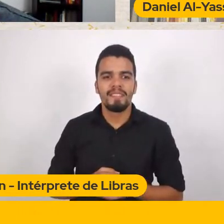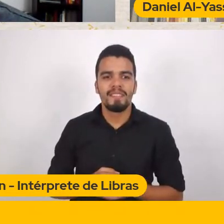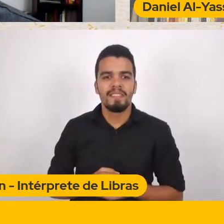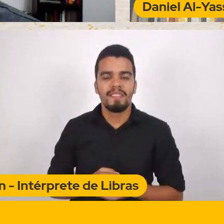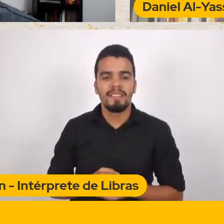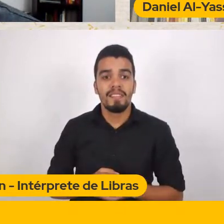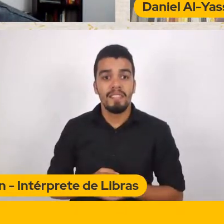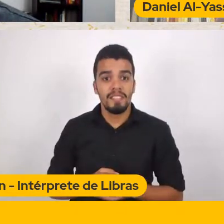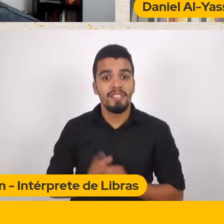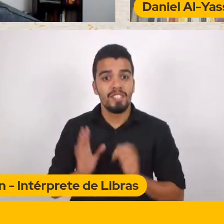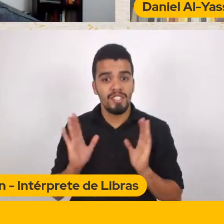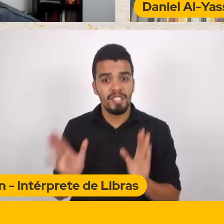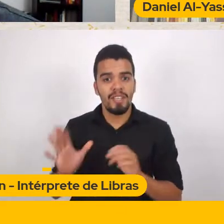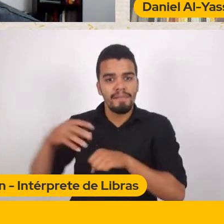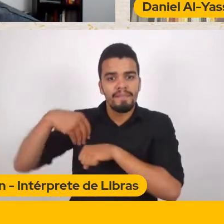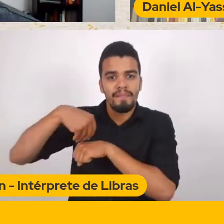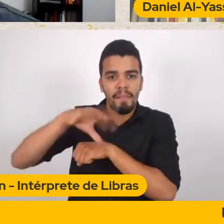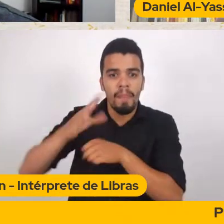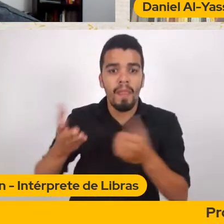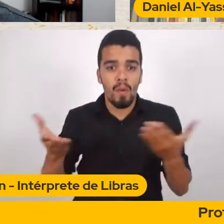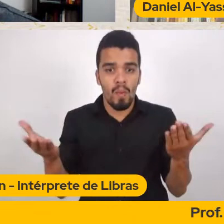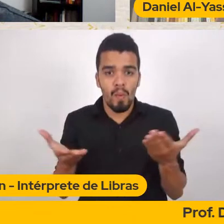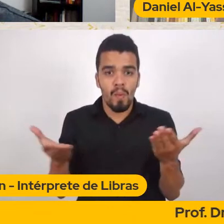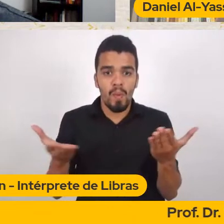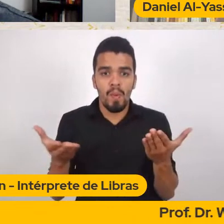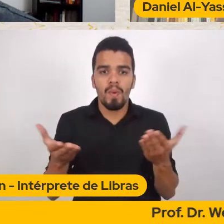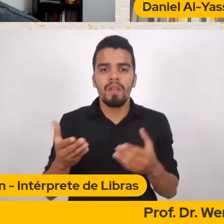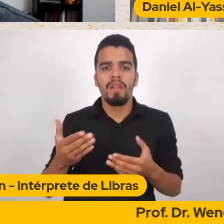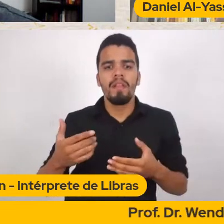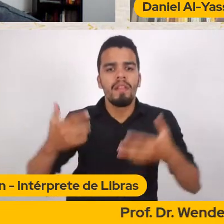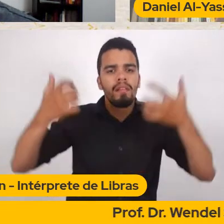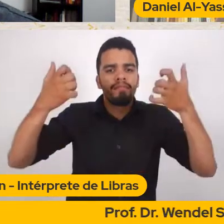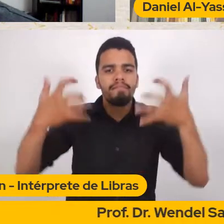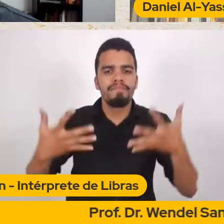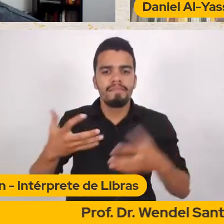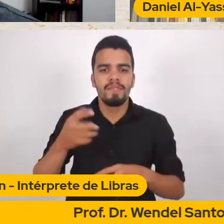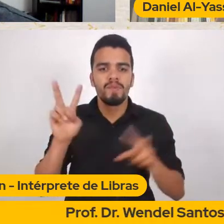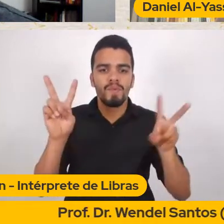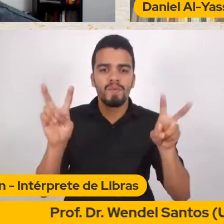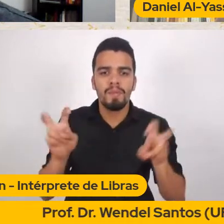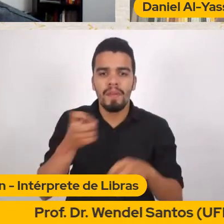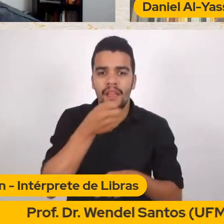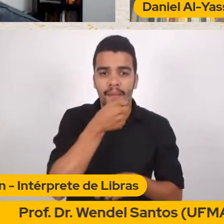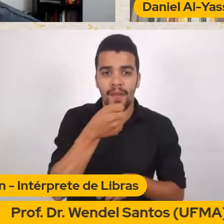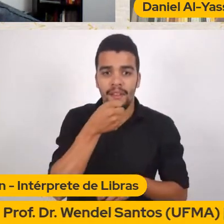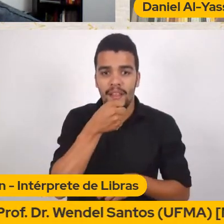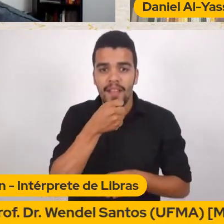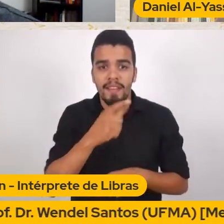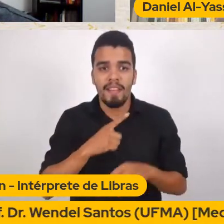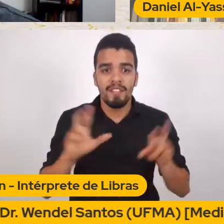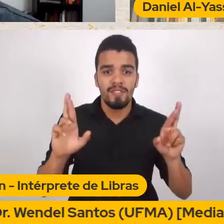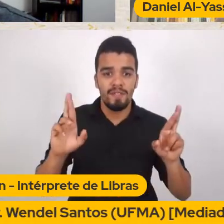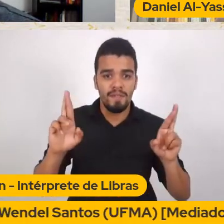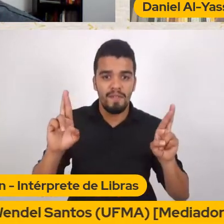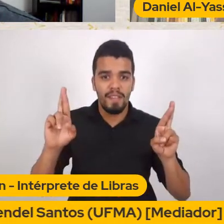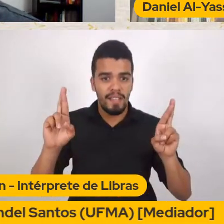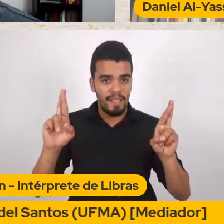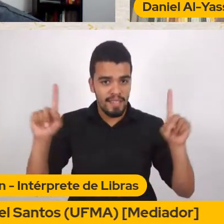Uma reportagem Sobre as diferenças E aproximações Entre o Acho que é Milay